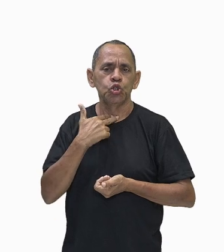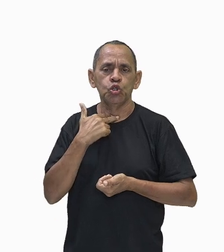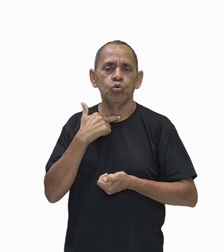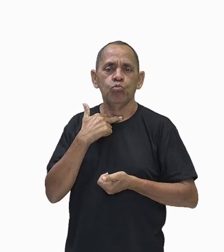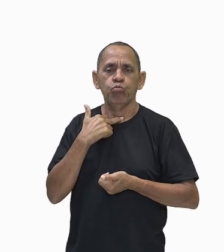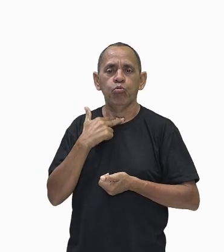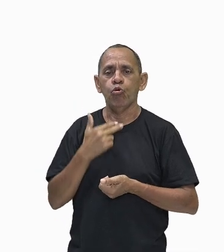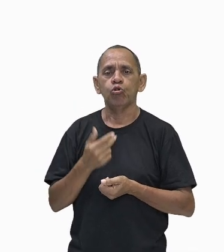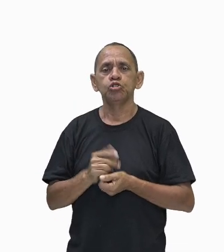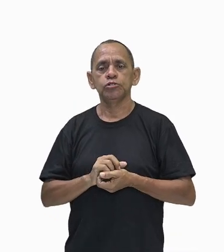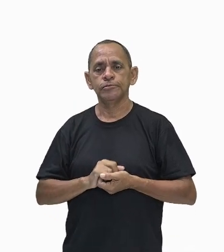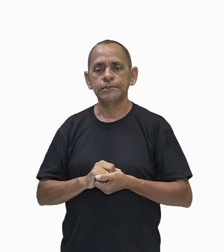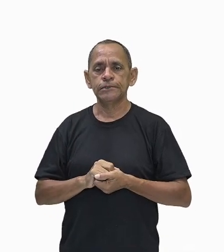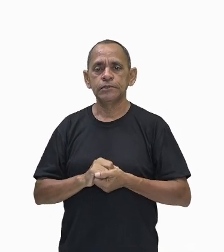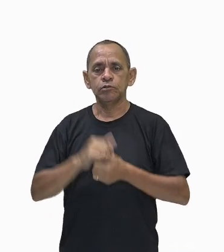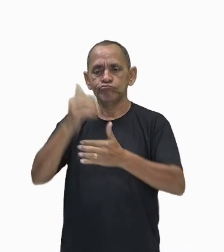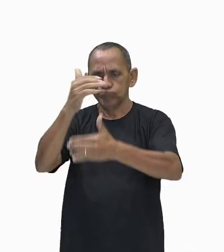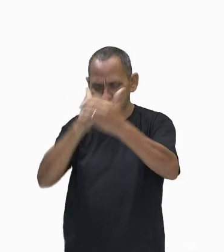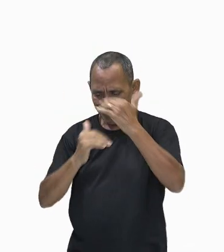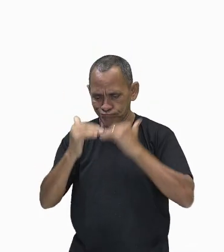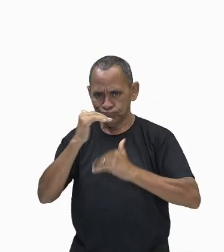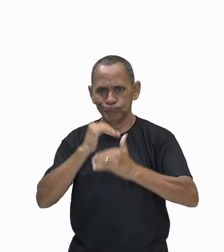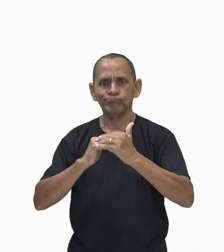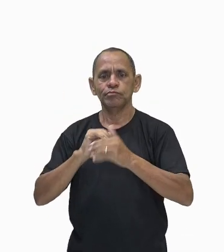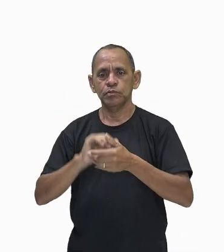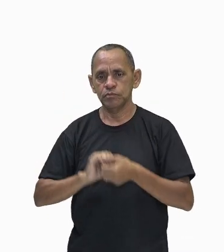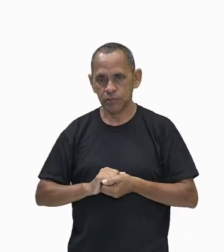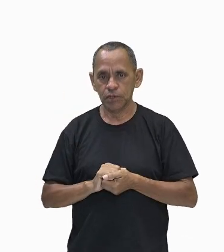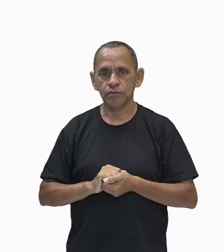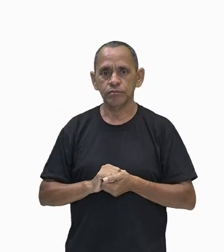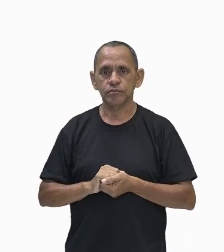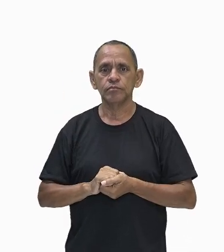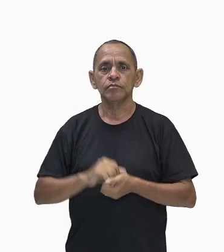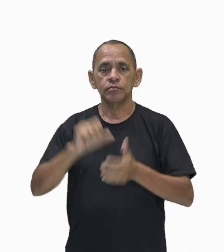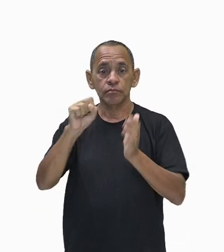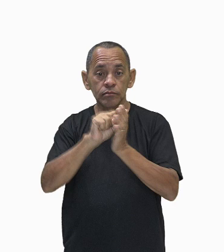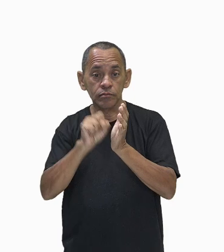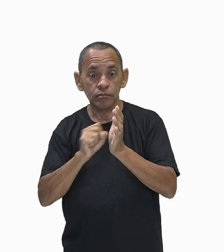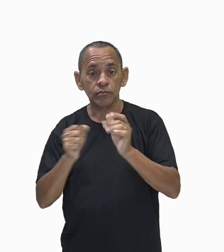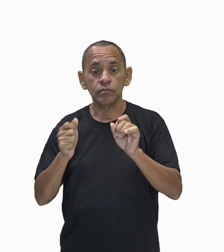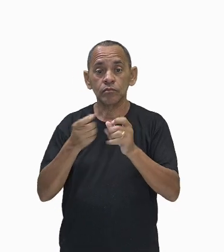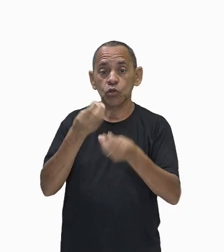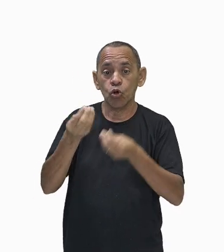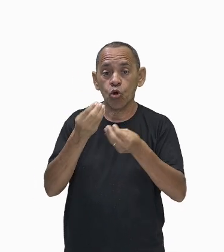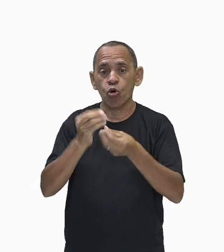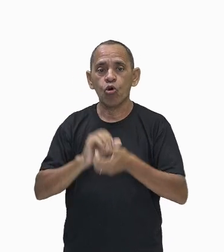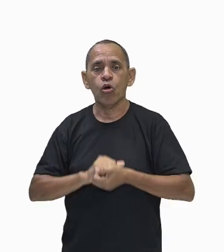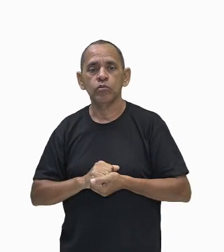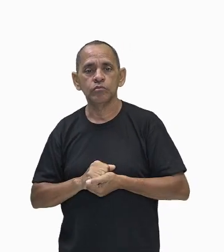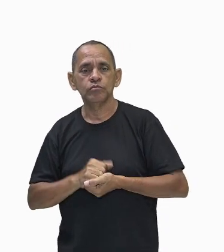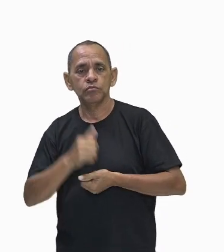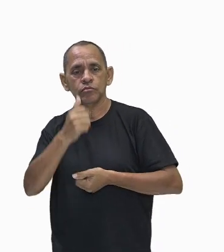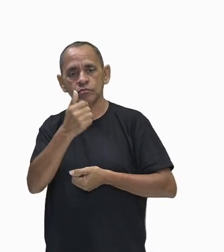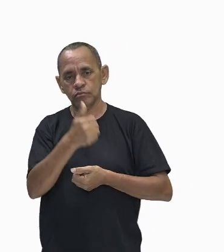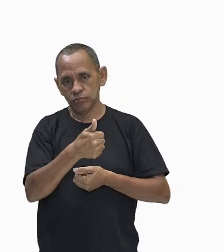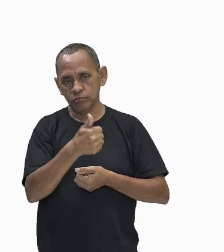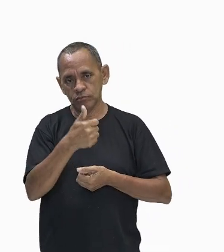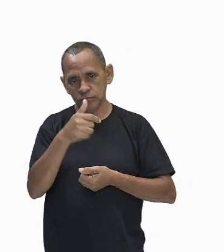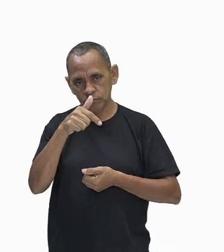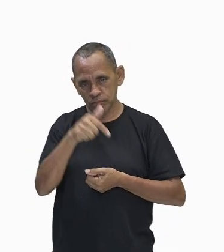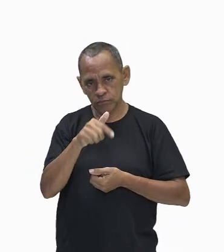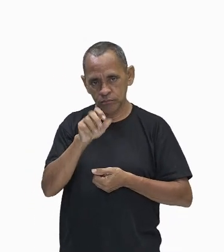Cartwright criou o tear mecânico que possibilitou a mecanização da tesselagem. O motor a vapor